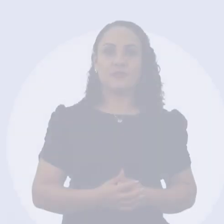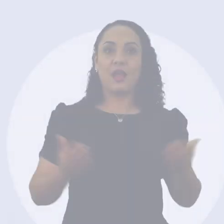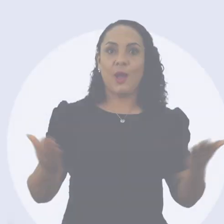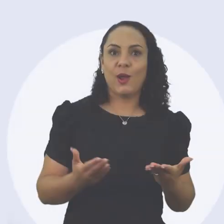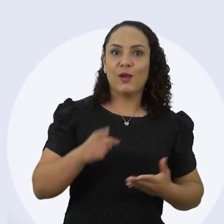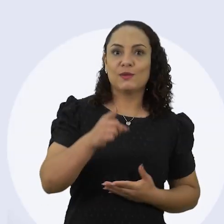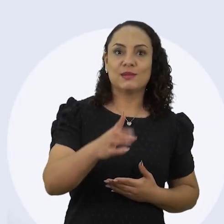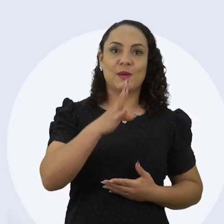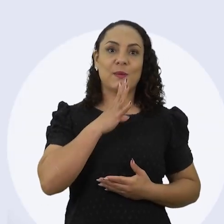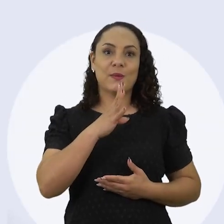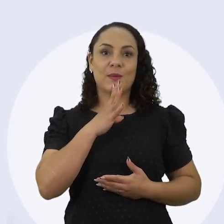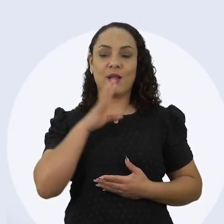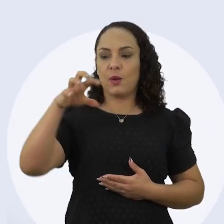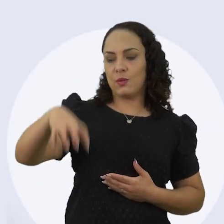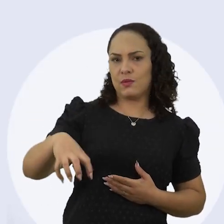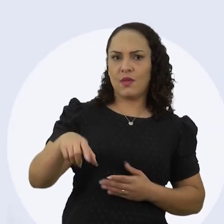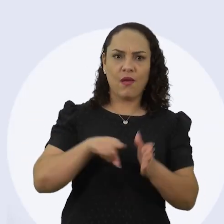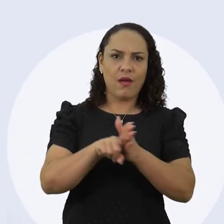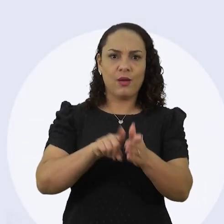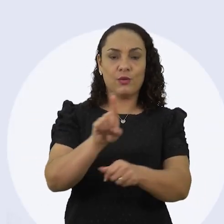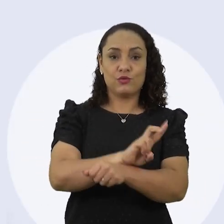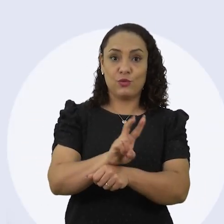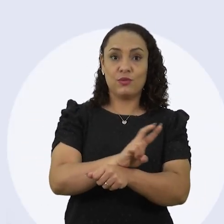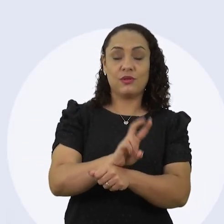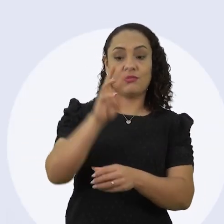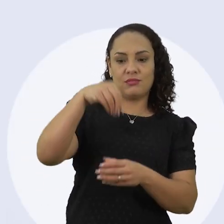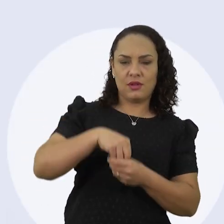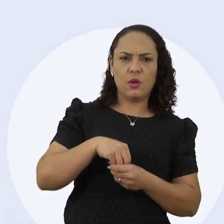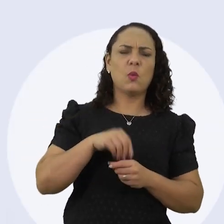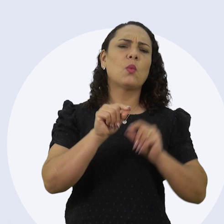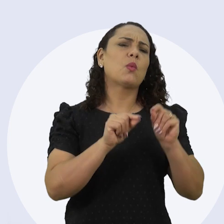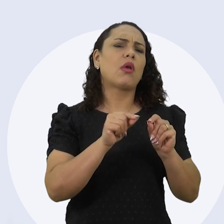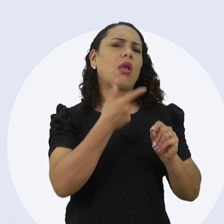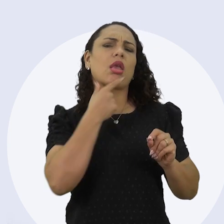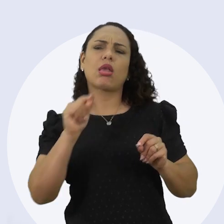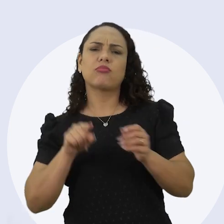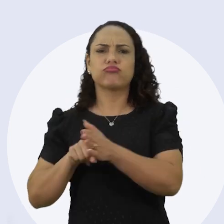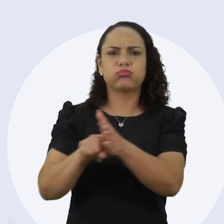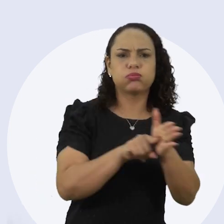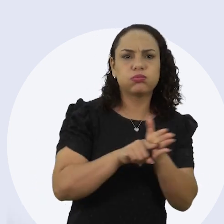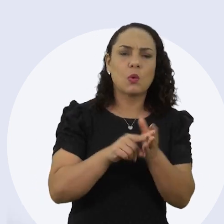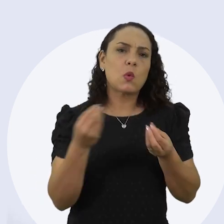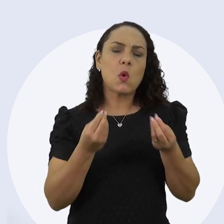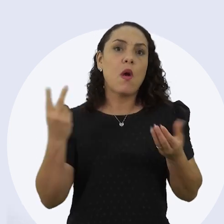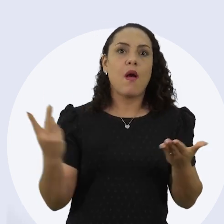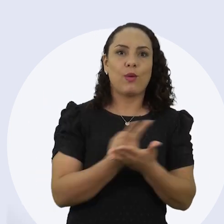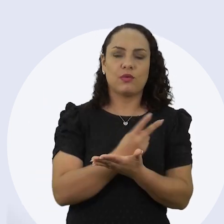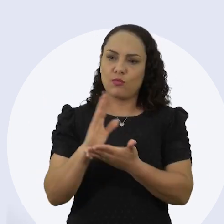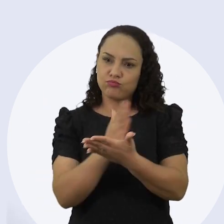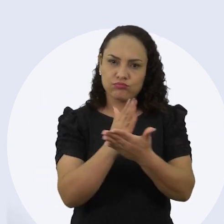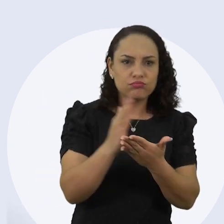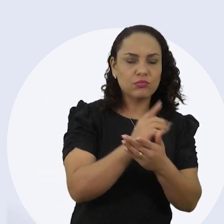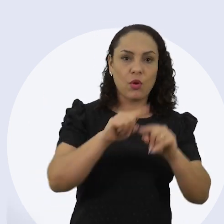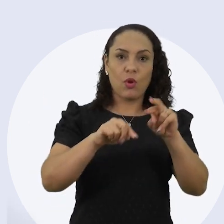Agora que você conhece a unidade de auditoria interna, o que e quem auditamos e como ocorre a escolha dos